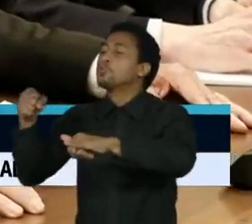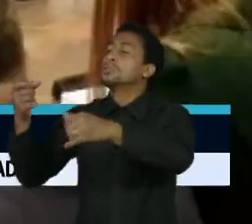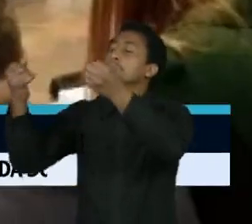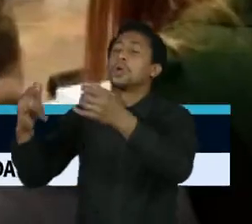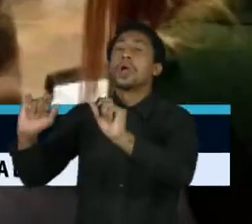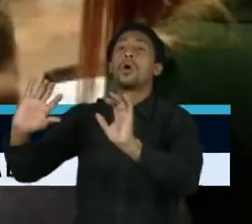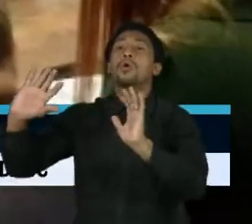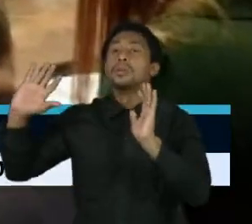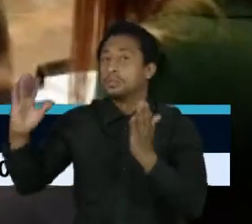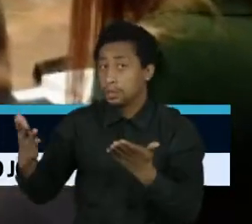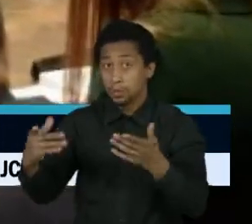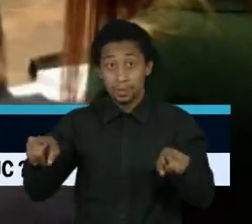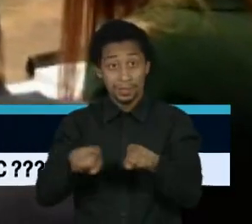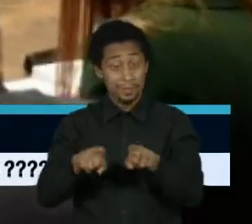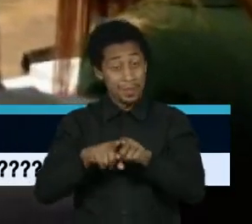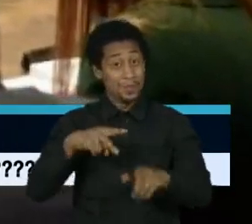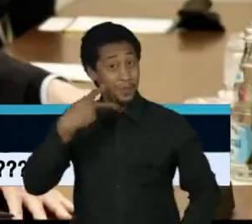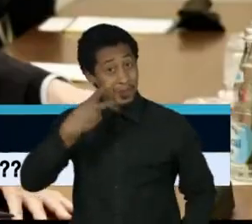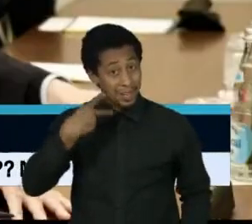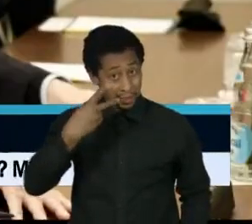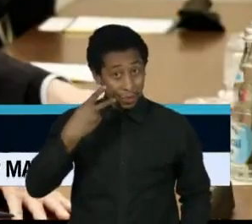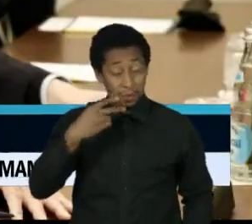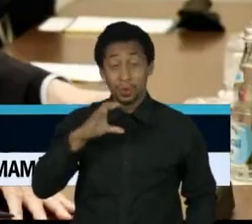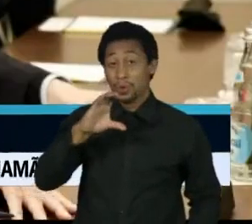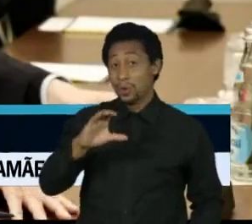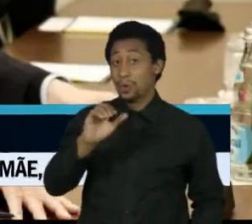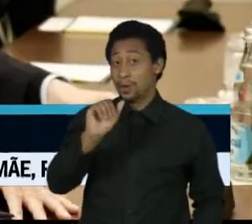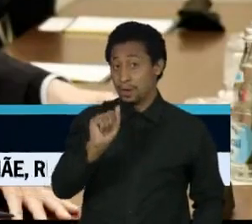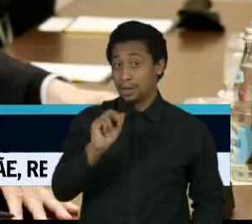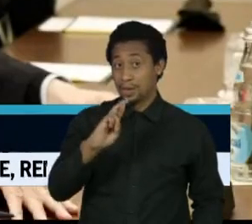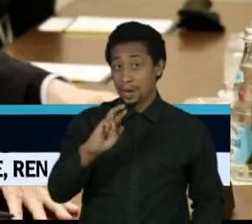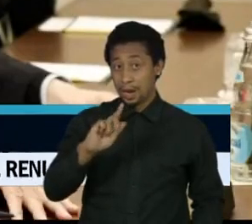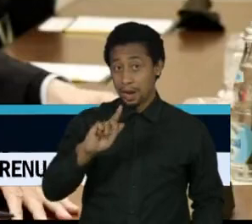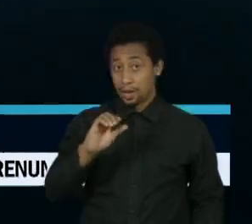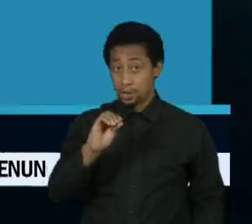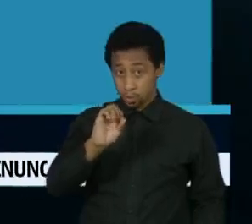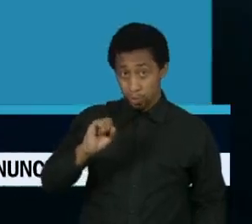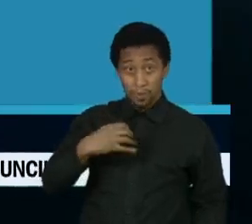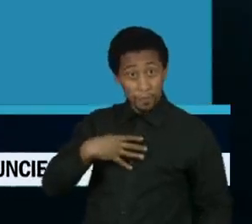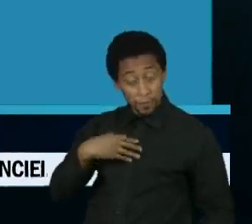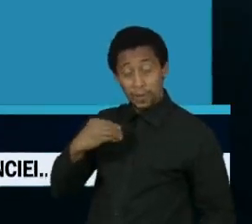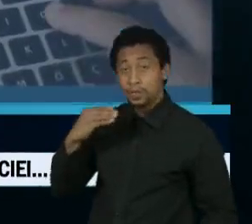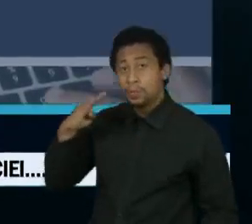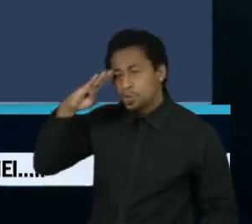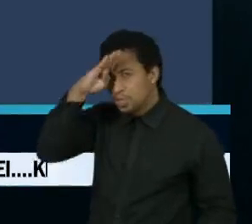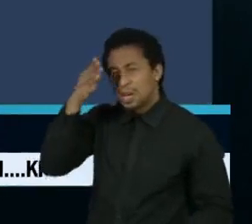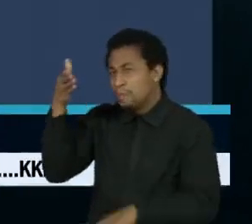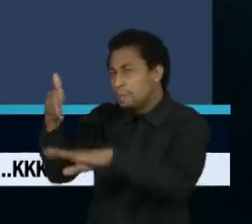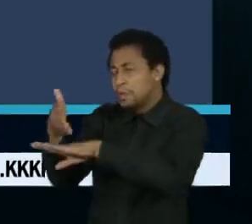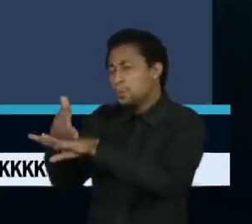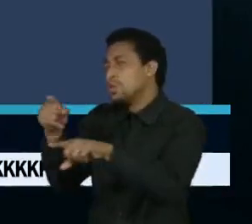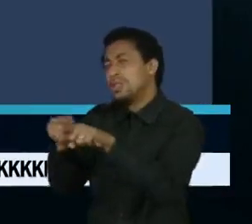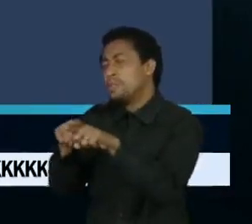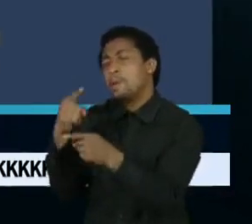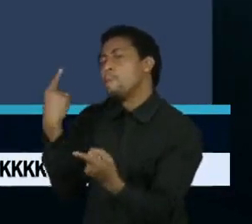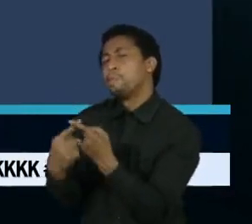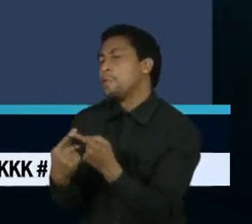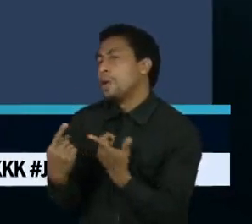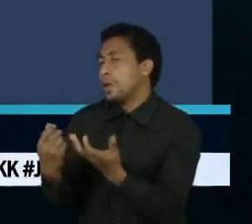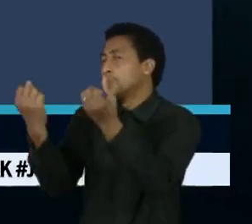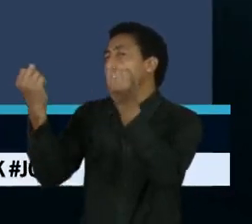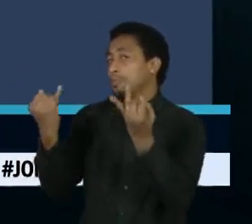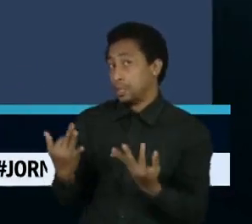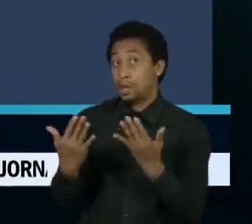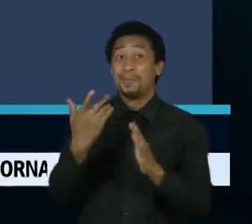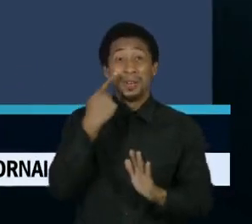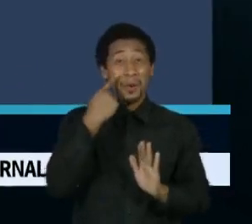sobre a presença do vereador Carlos Bolsonaro, filho do presidente, na comitiva. A pasta, no entanto, cita o artigo 23 da